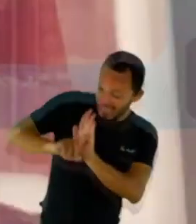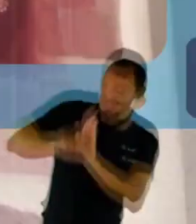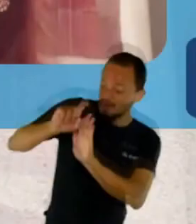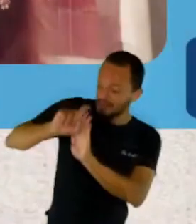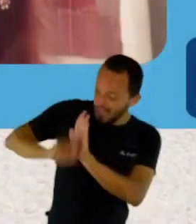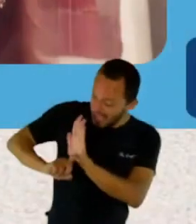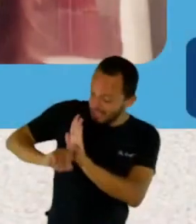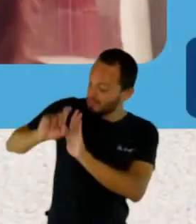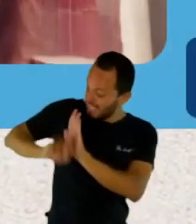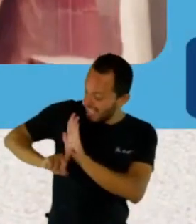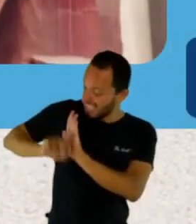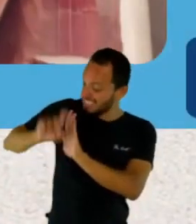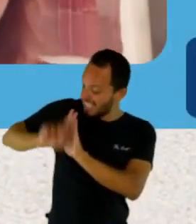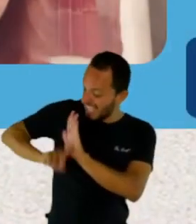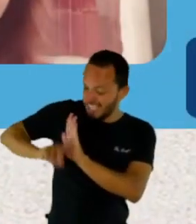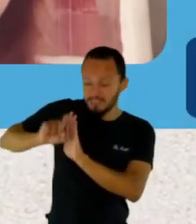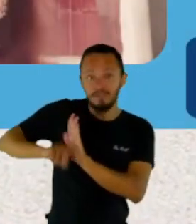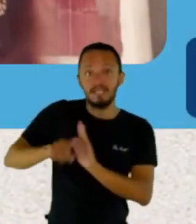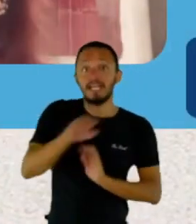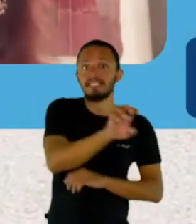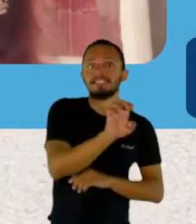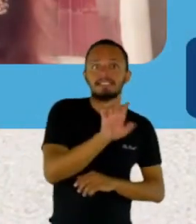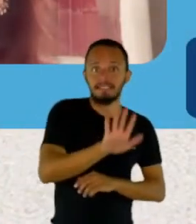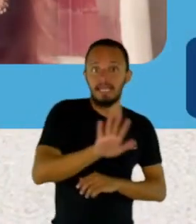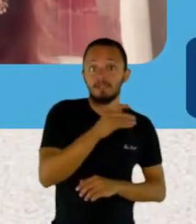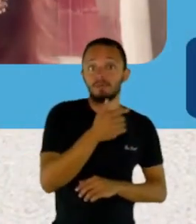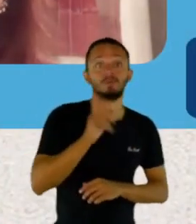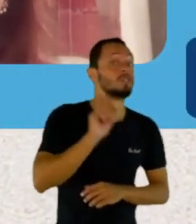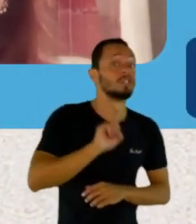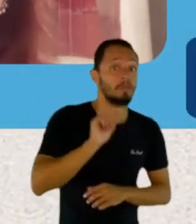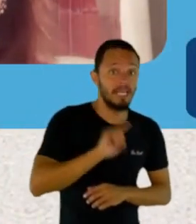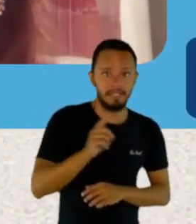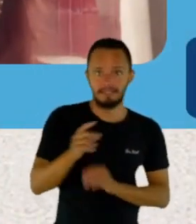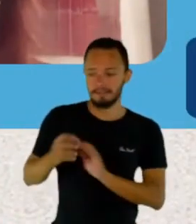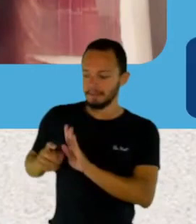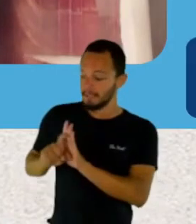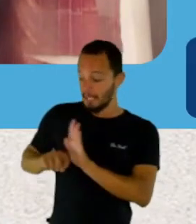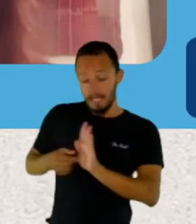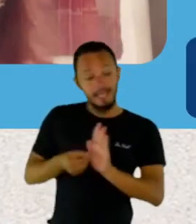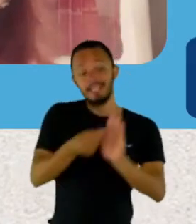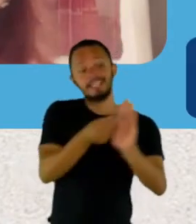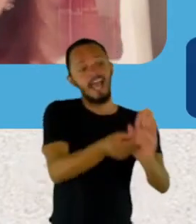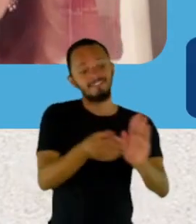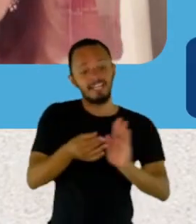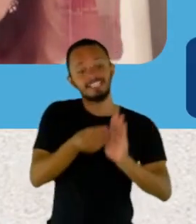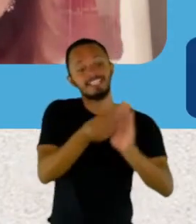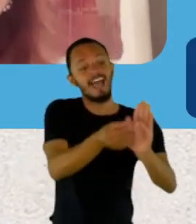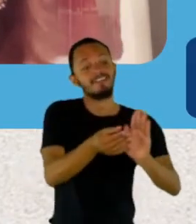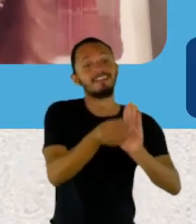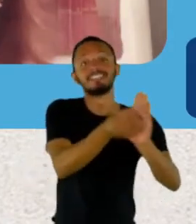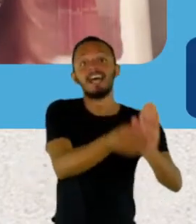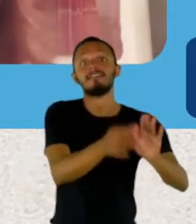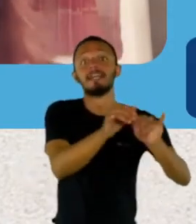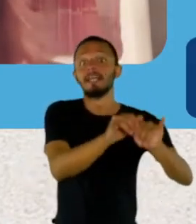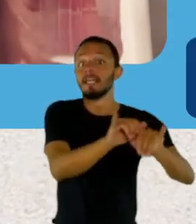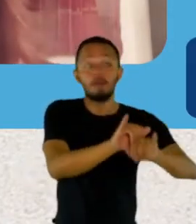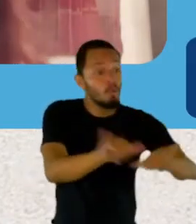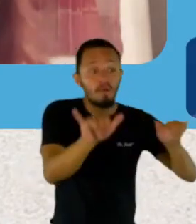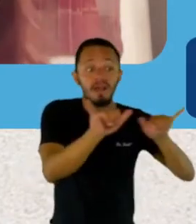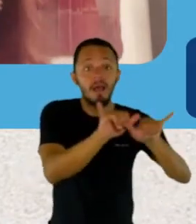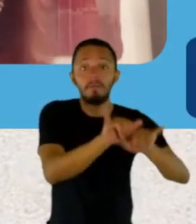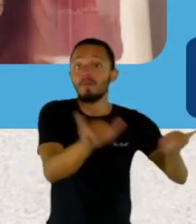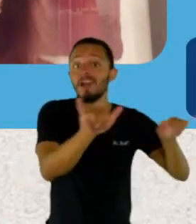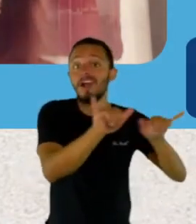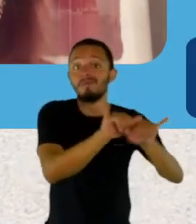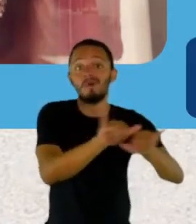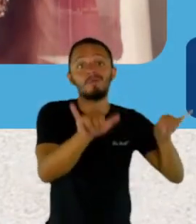jornal Estado de Minas. Exatamente. Que foi meu anjo da guarda. Foi a primeira pessoa que, na verdade, publicou alguma coisa minha. Aí,